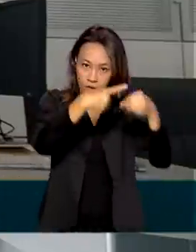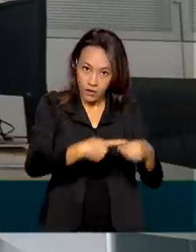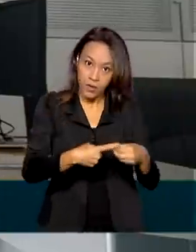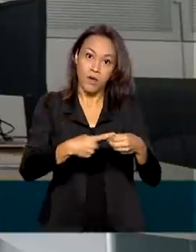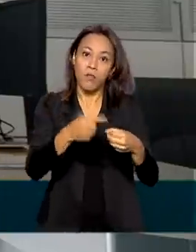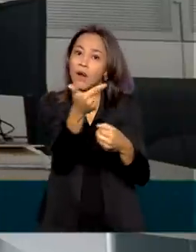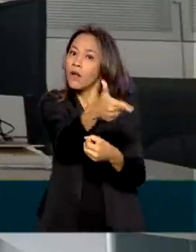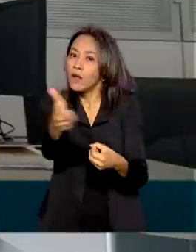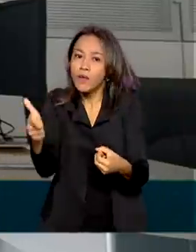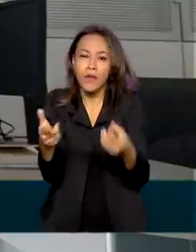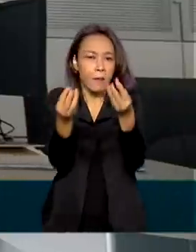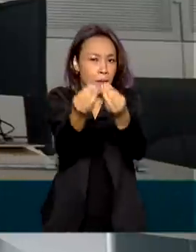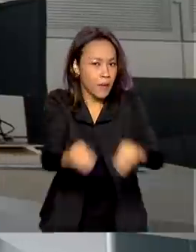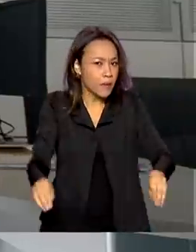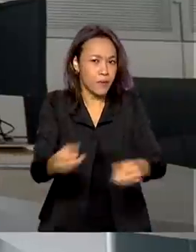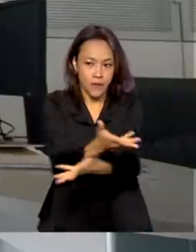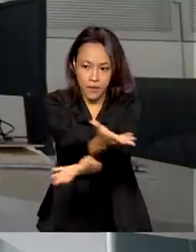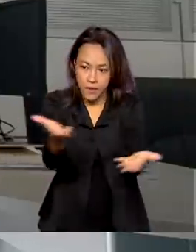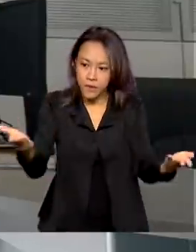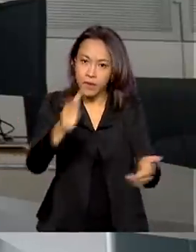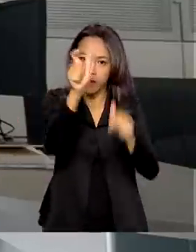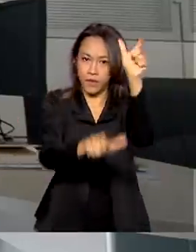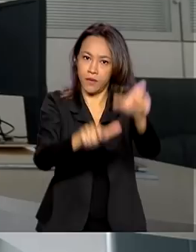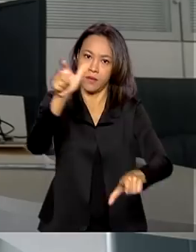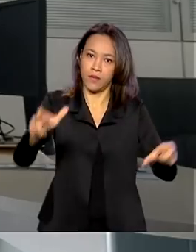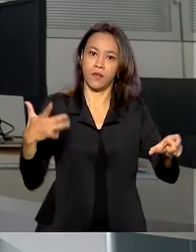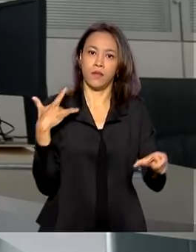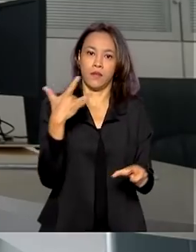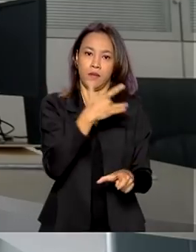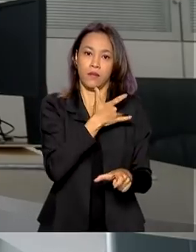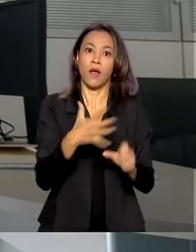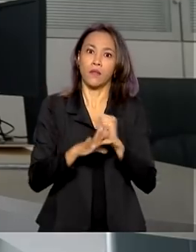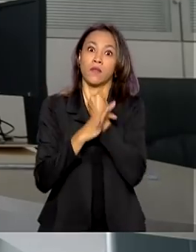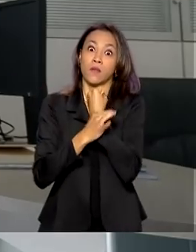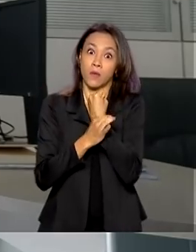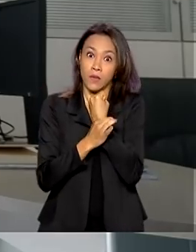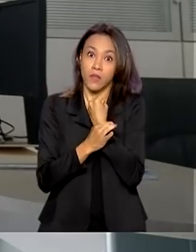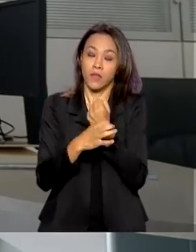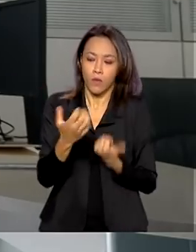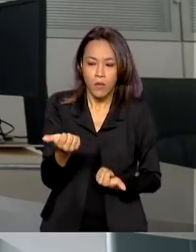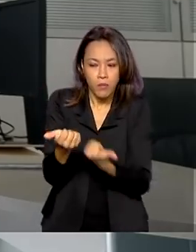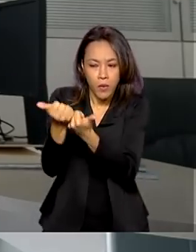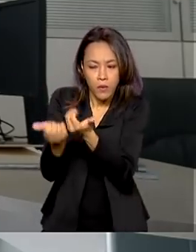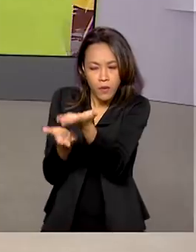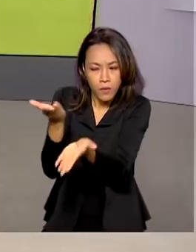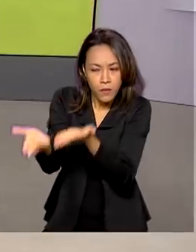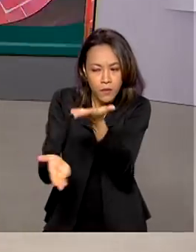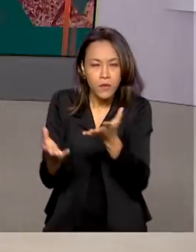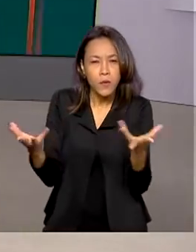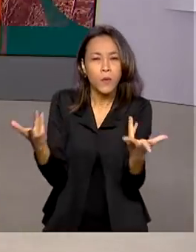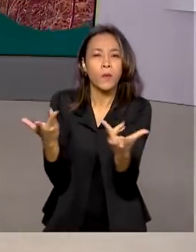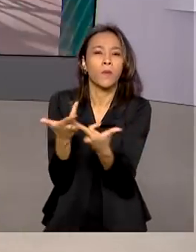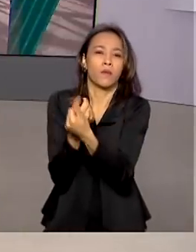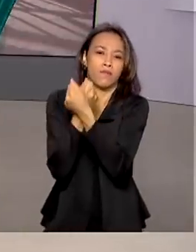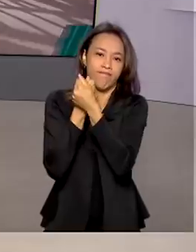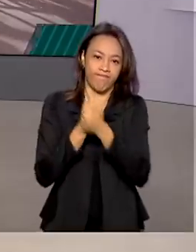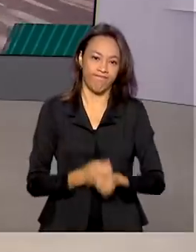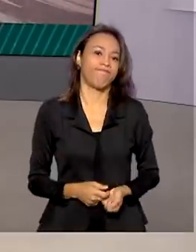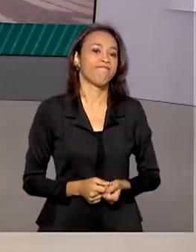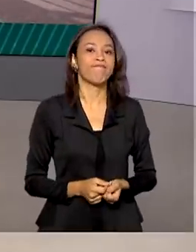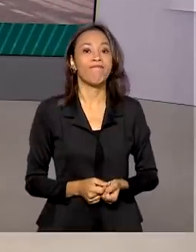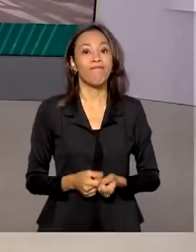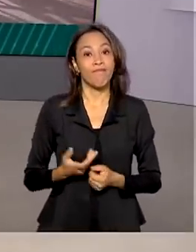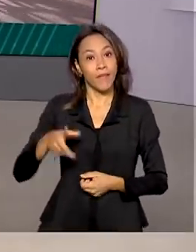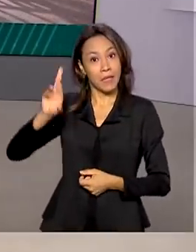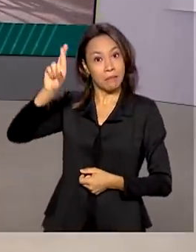nenhum prejuízo à saúde da população, garantindo a assistência, assistência de qualidade. O Ministério da